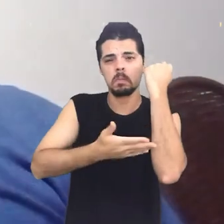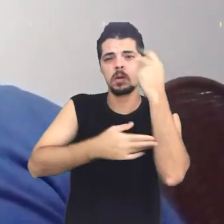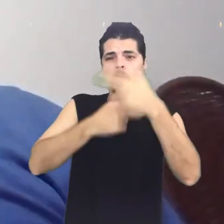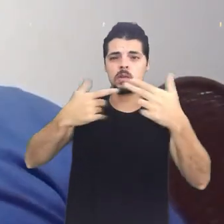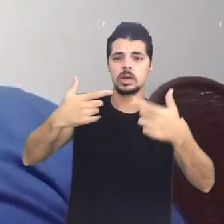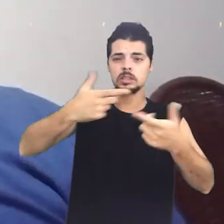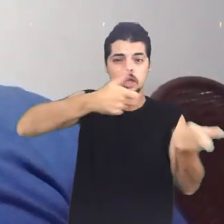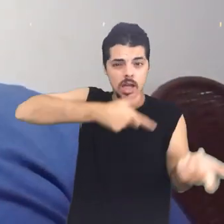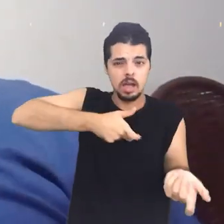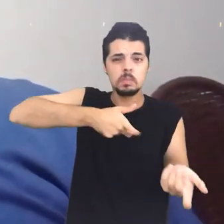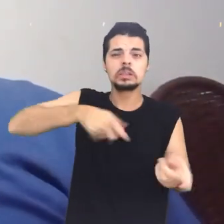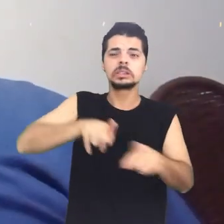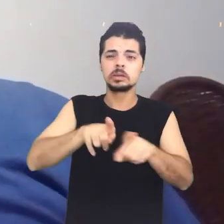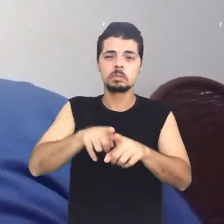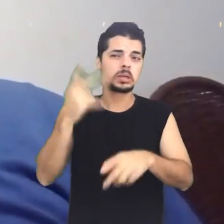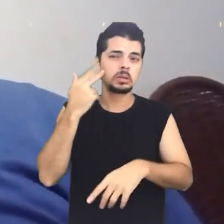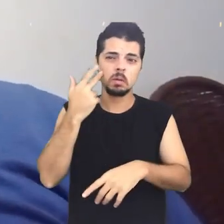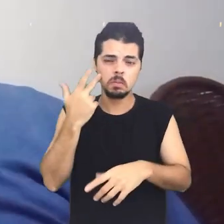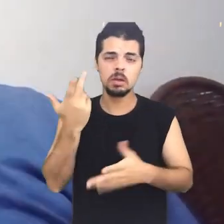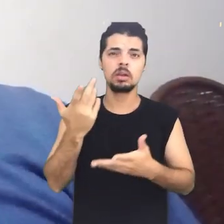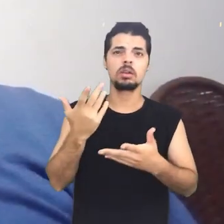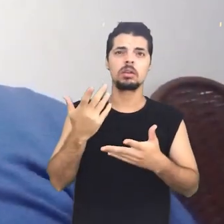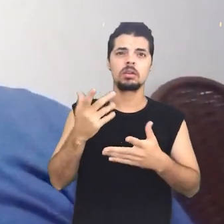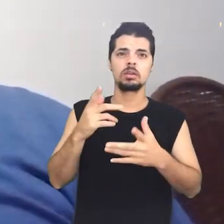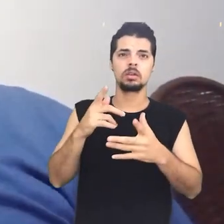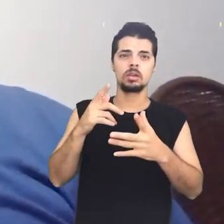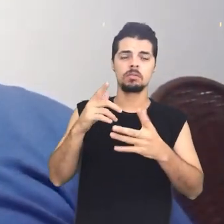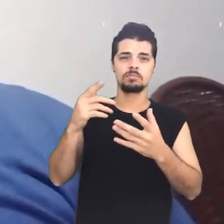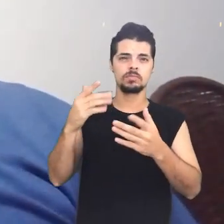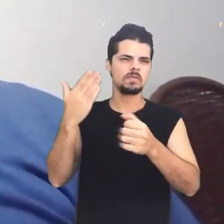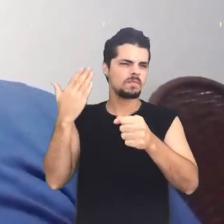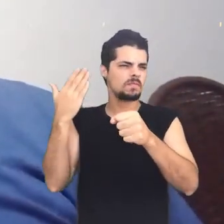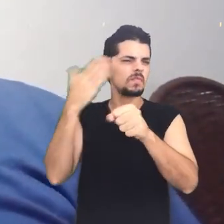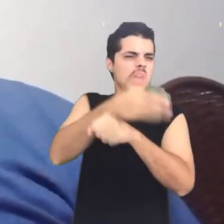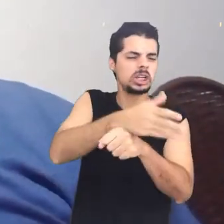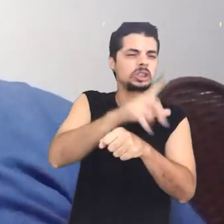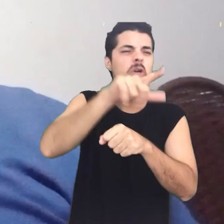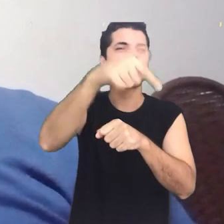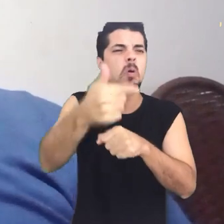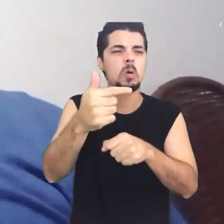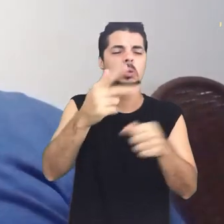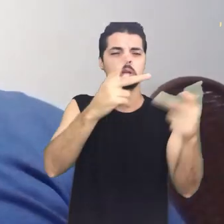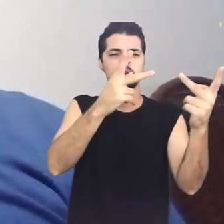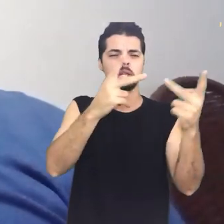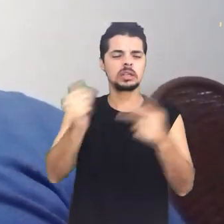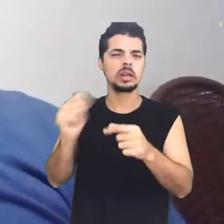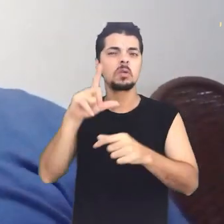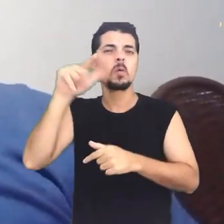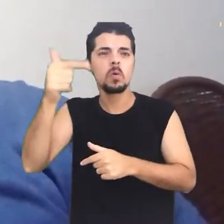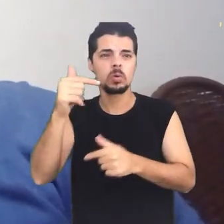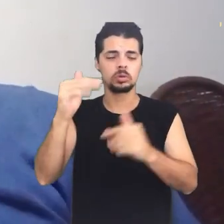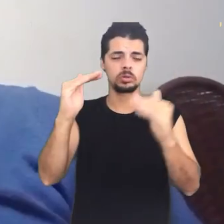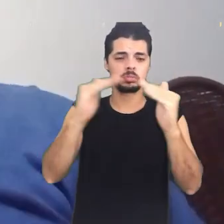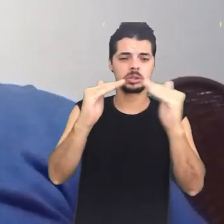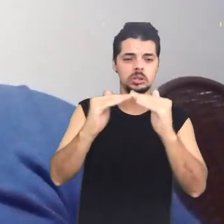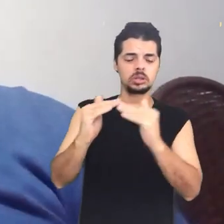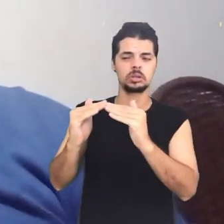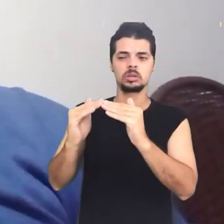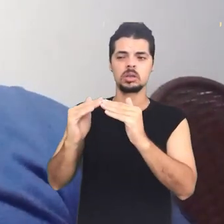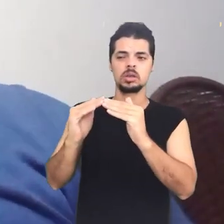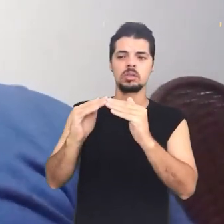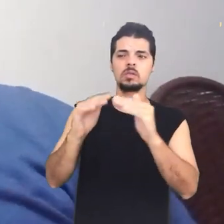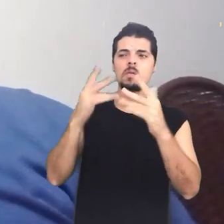comarca do Crato e acabaram com a reunião da eleição que estava acontecendo para que fosse